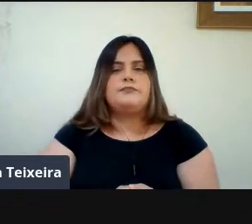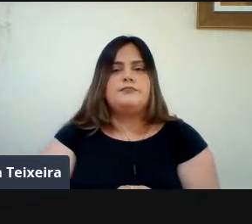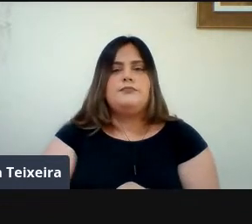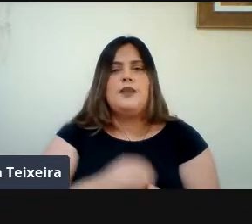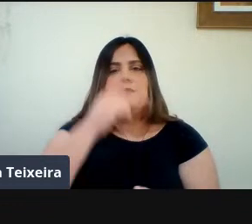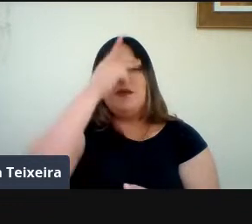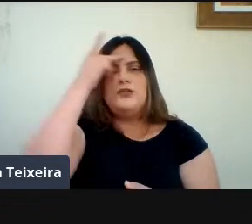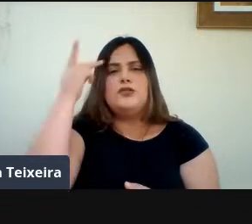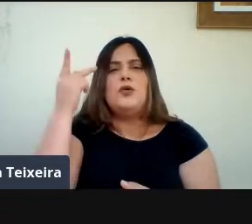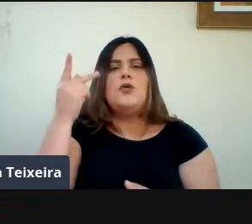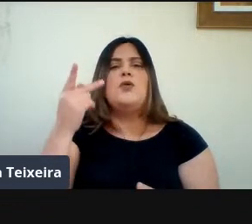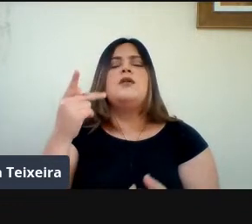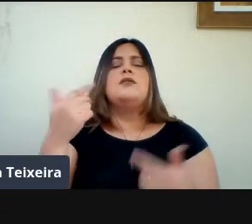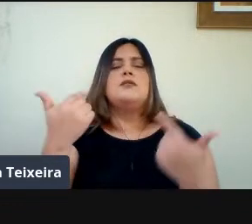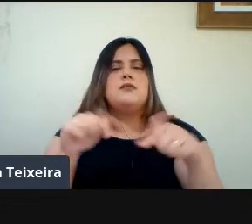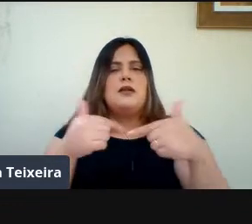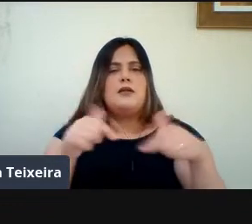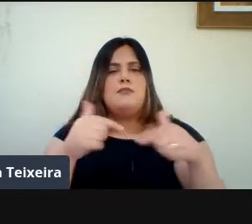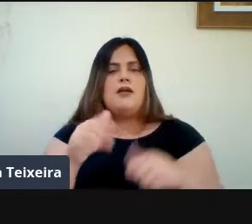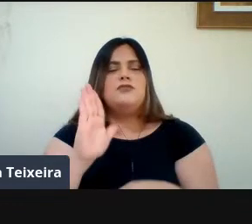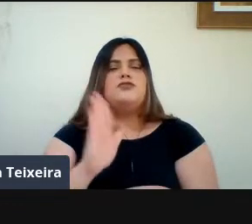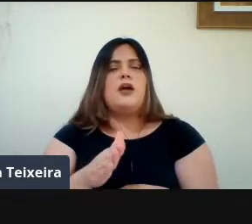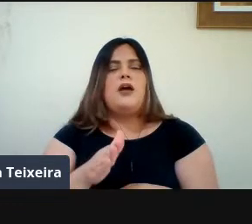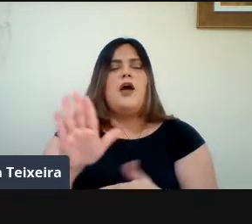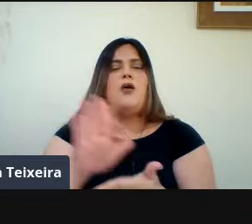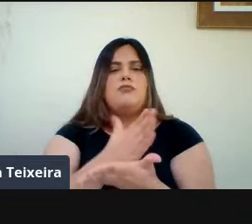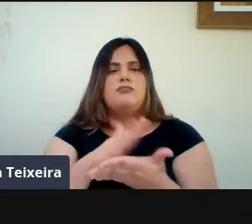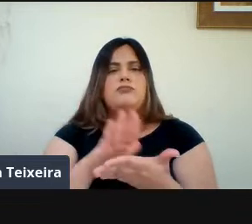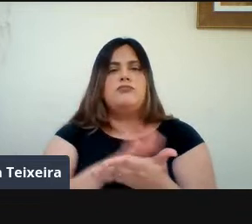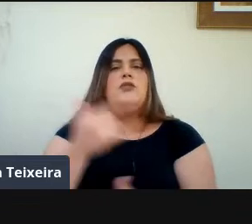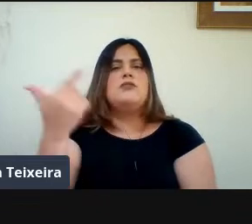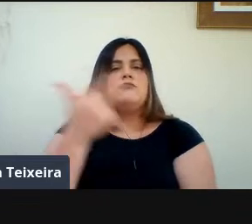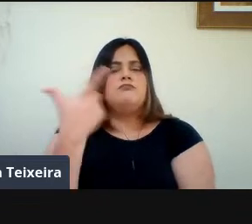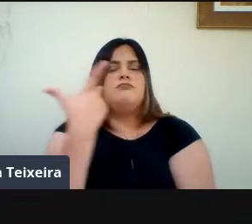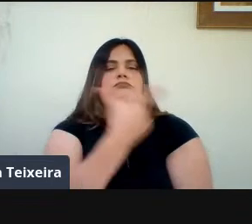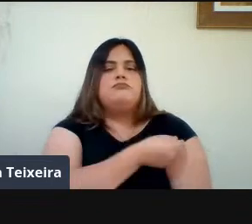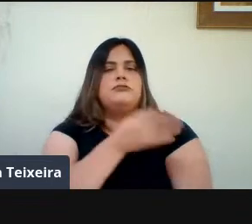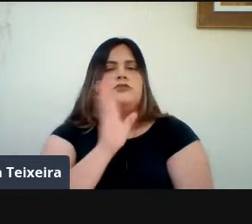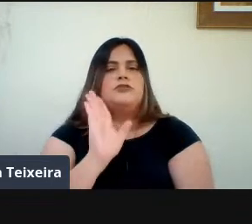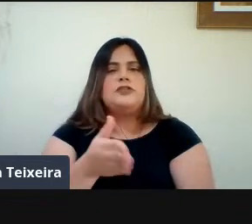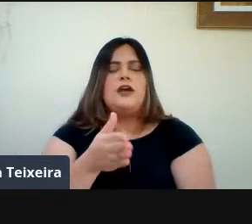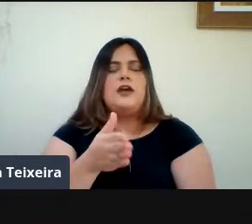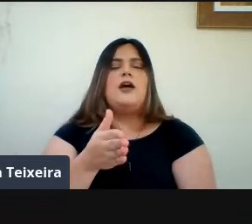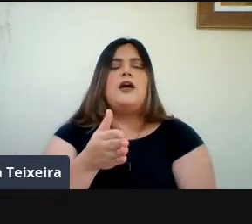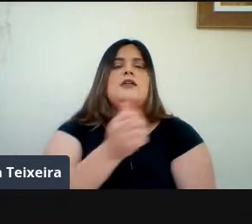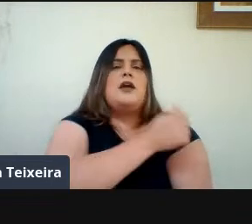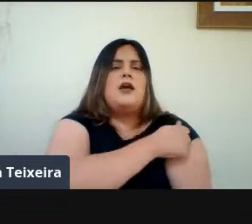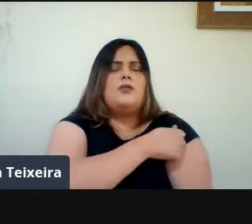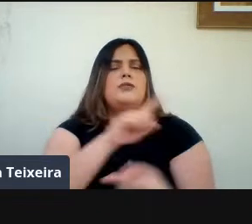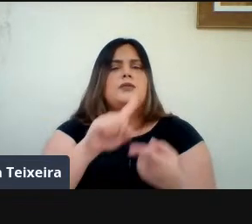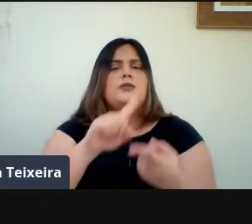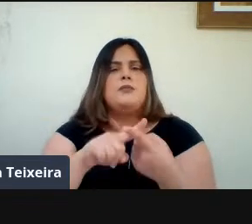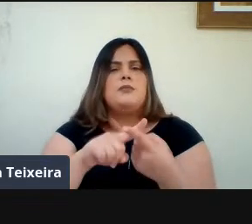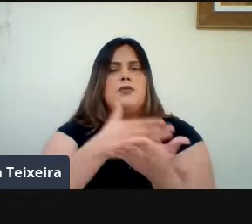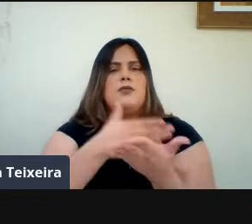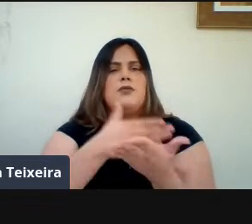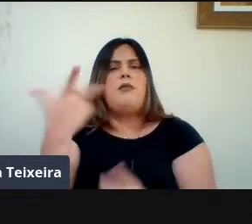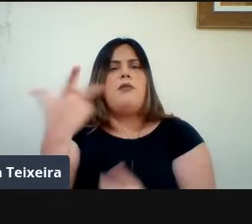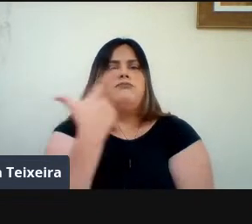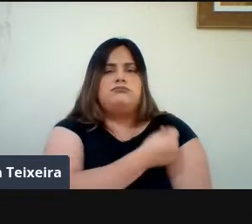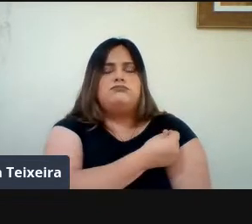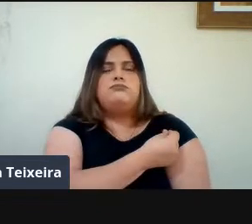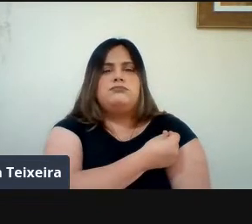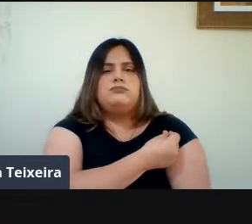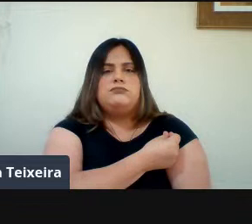dose Os nossos Dicentes Já sendo Vacinados Com a primeira dose Que só assim Nós podemos vencer Esse mal Que é